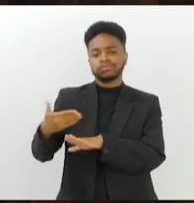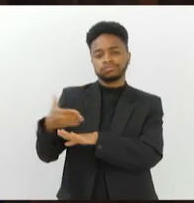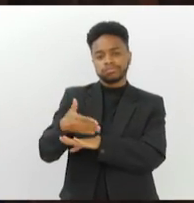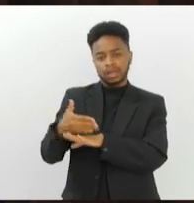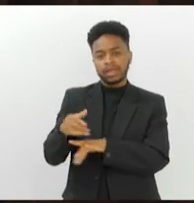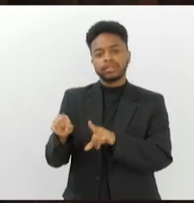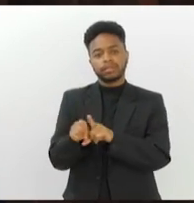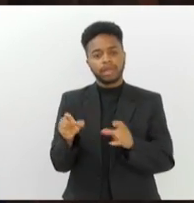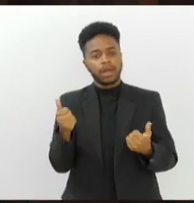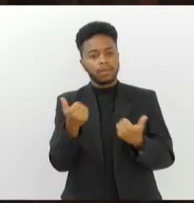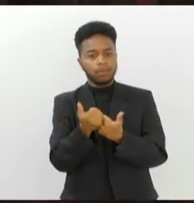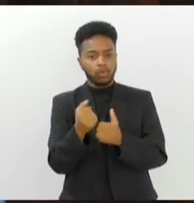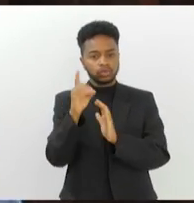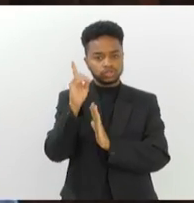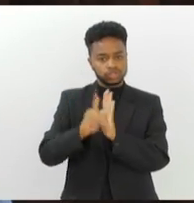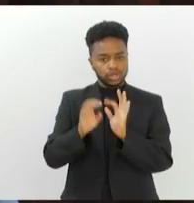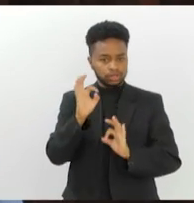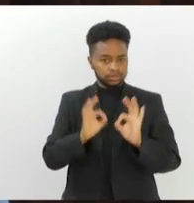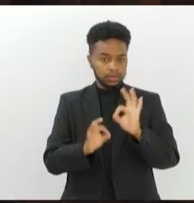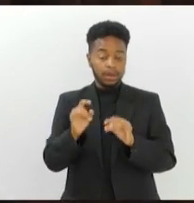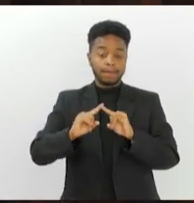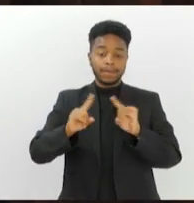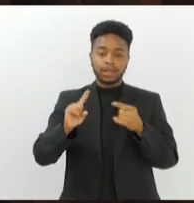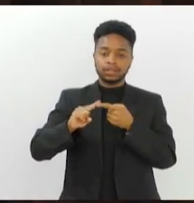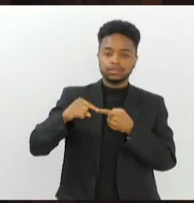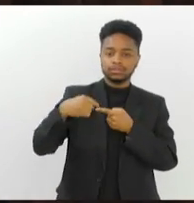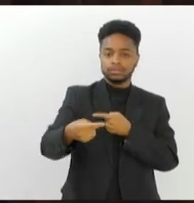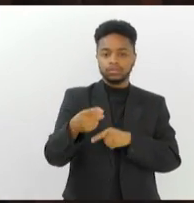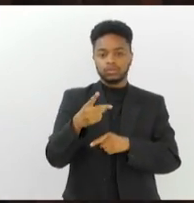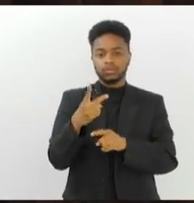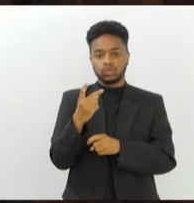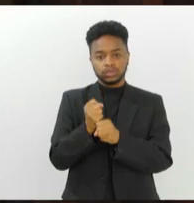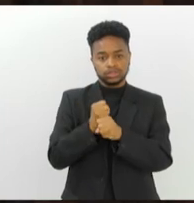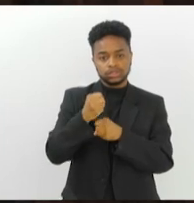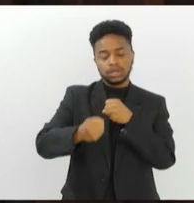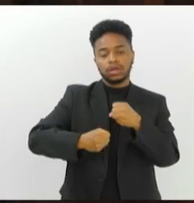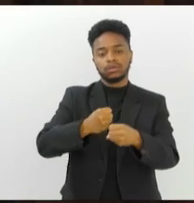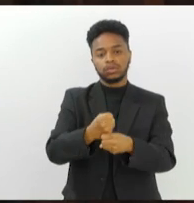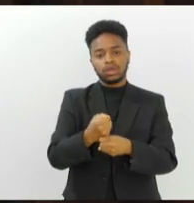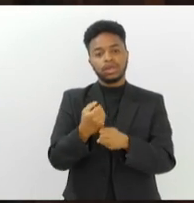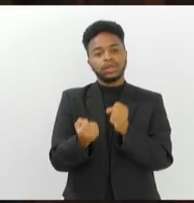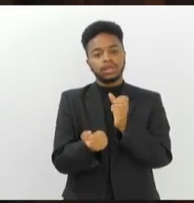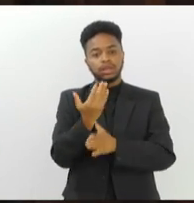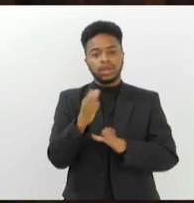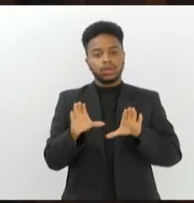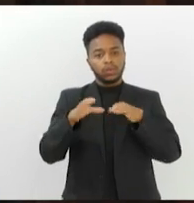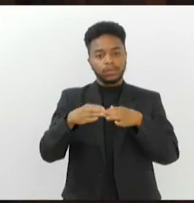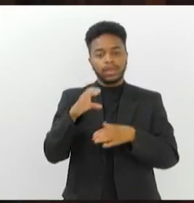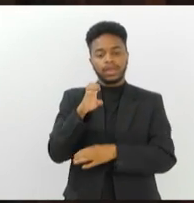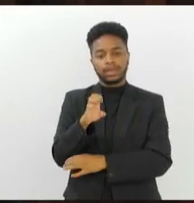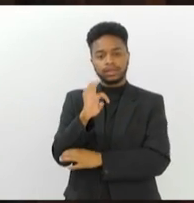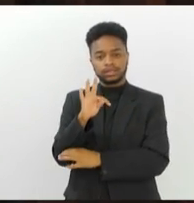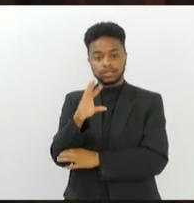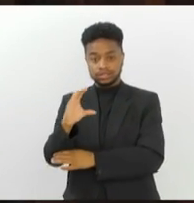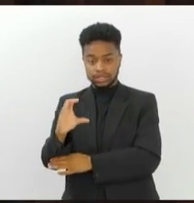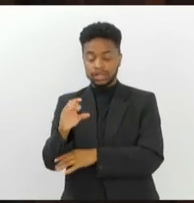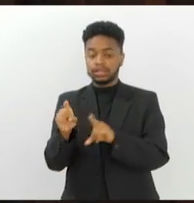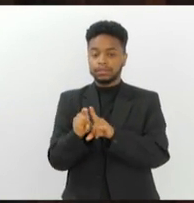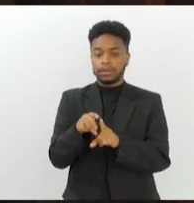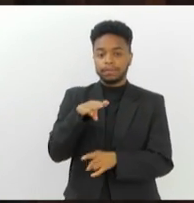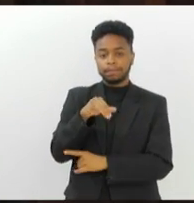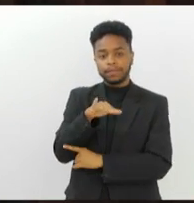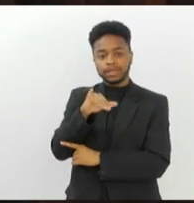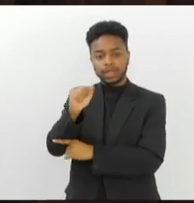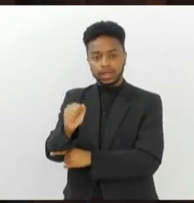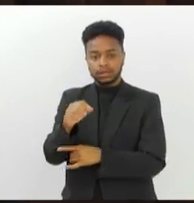assistente de direção dele, mas dali, há dois anos, a gente cria o etc e tal, e aí a mímica já se enraíza na